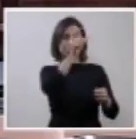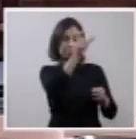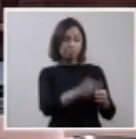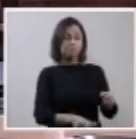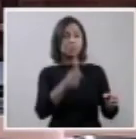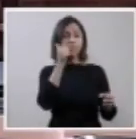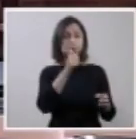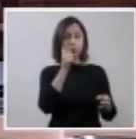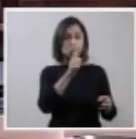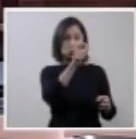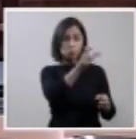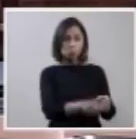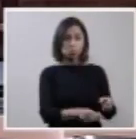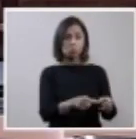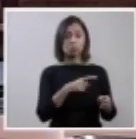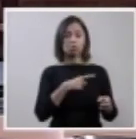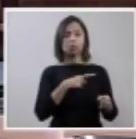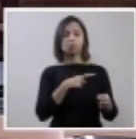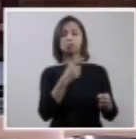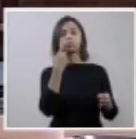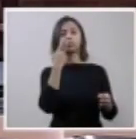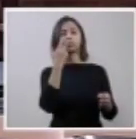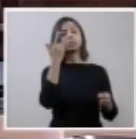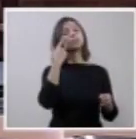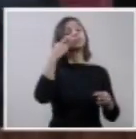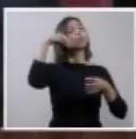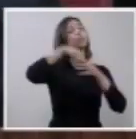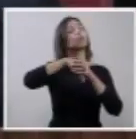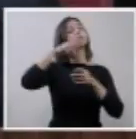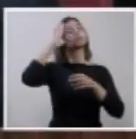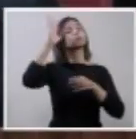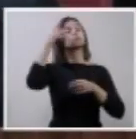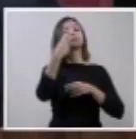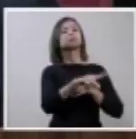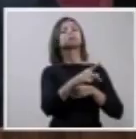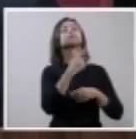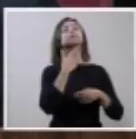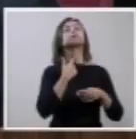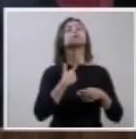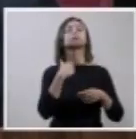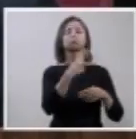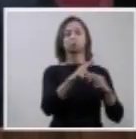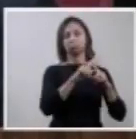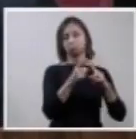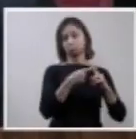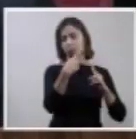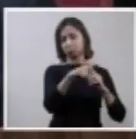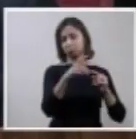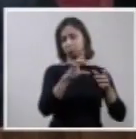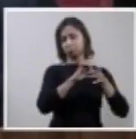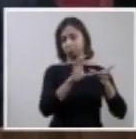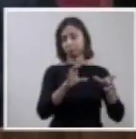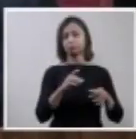interrupção da gravidez. Temos, eu e o ministro Temporão,